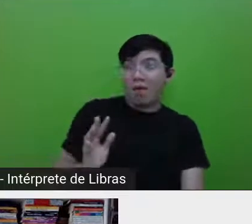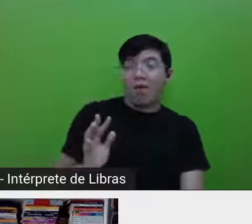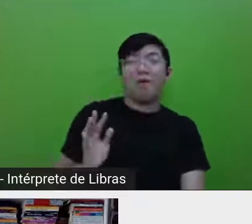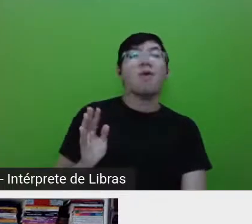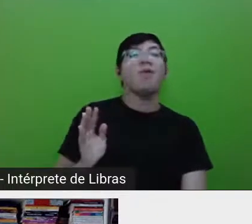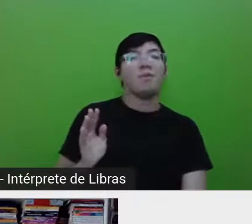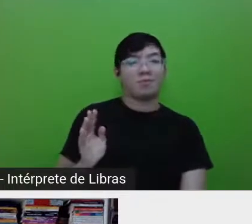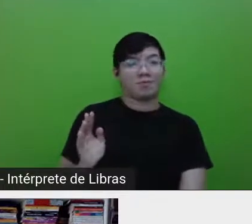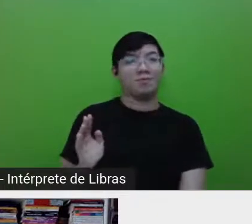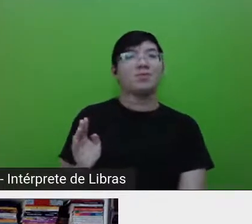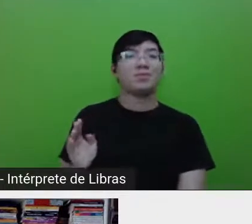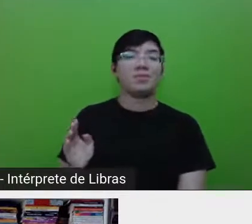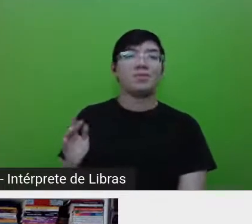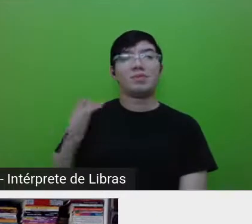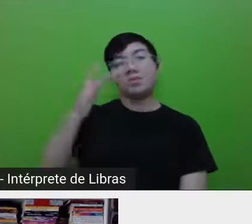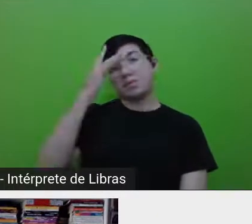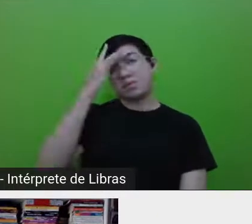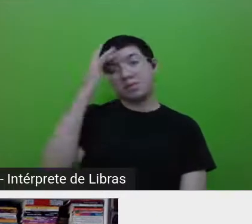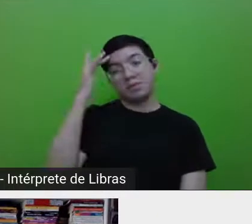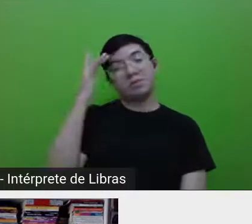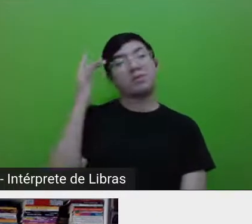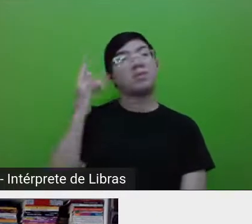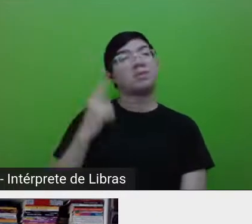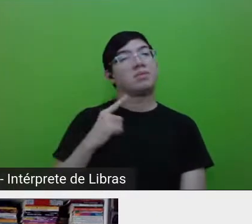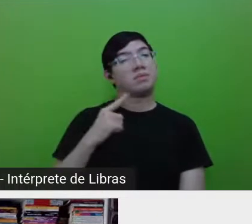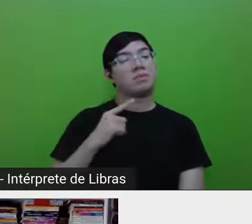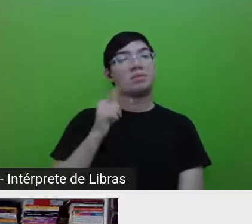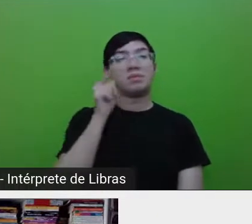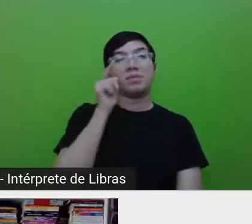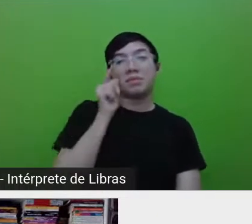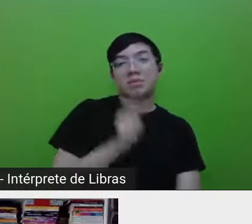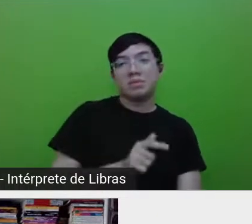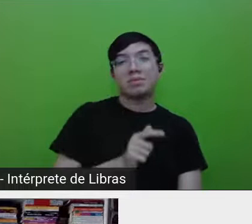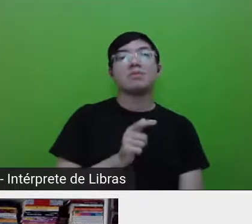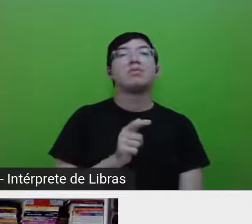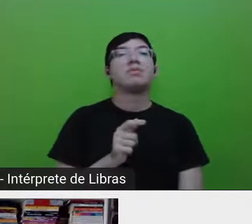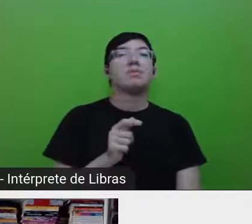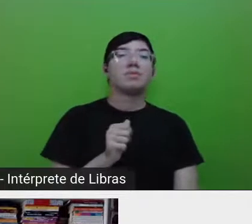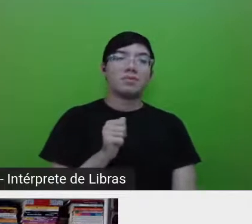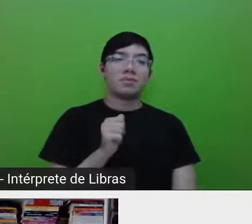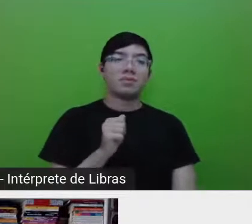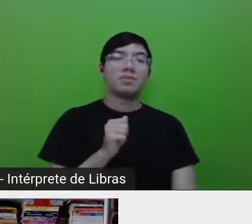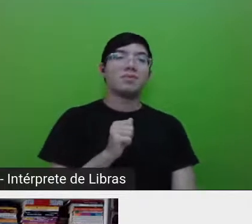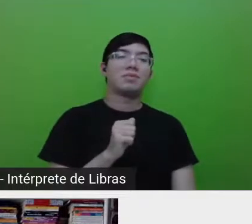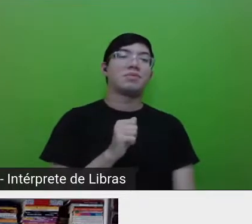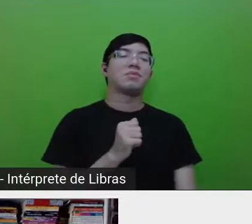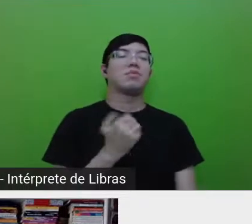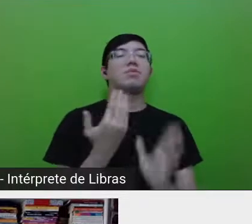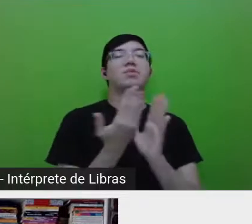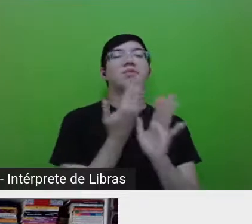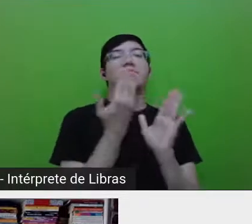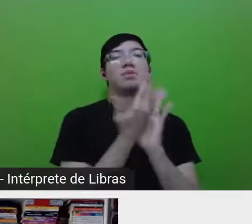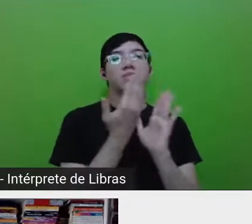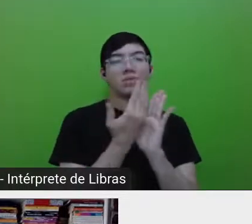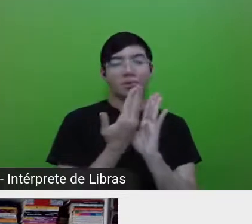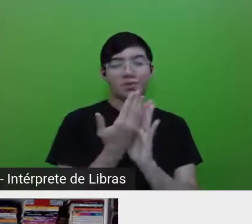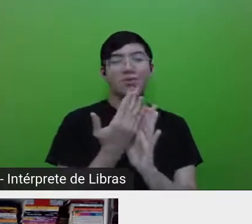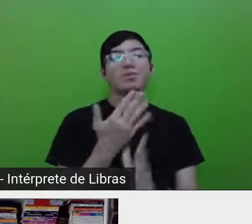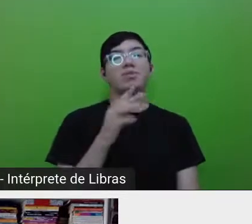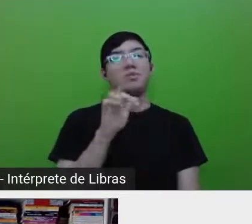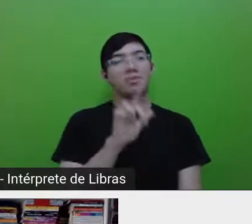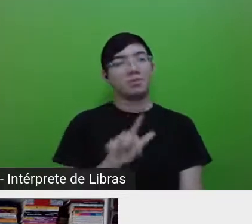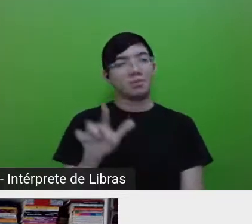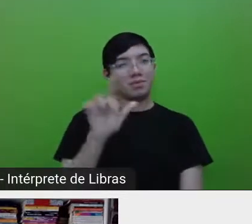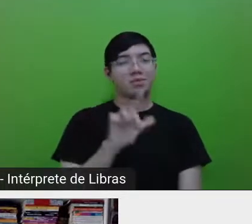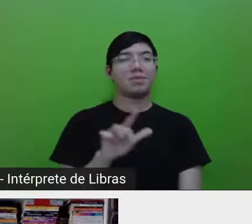enfim, que queiram entrar em contato com obras de literatura que têm a ver com a nossa vida, que